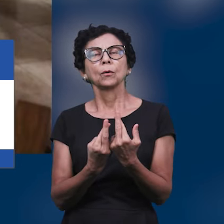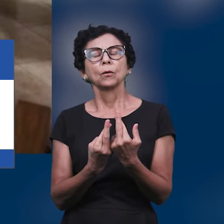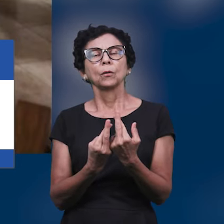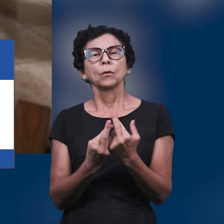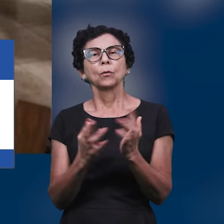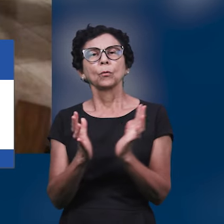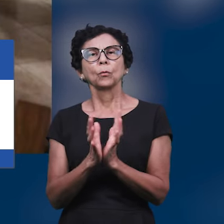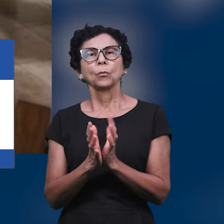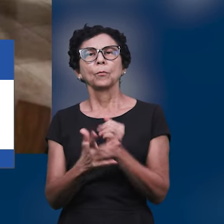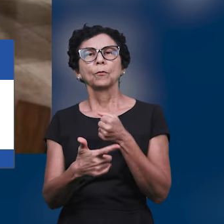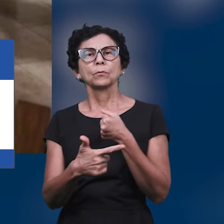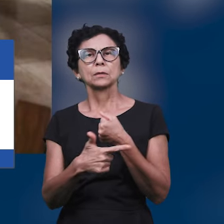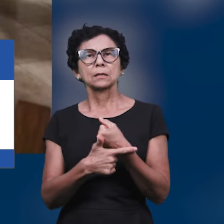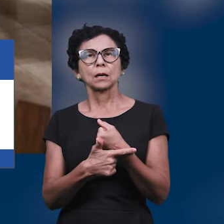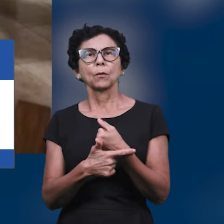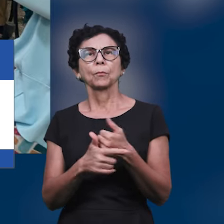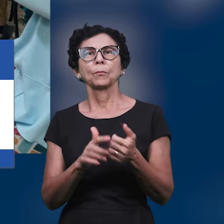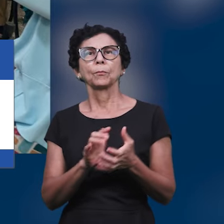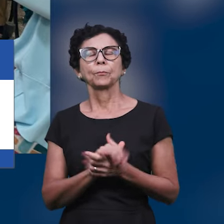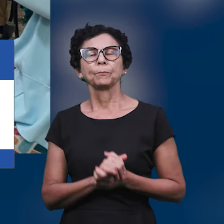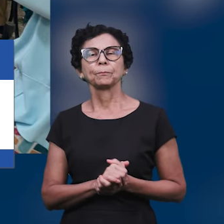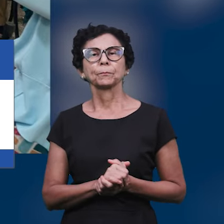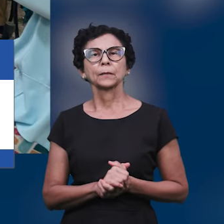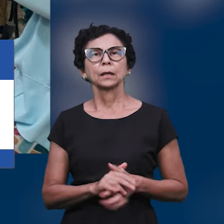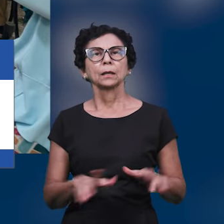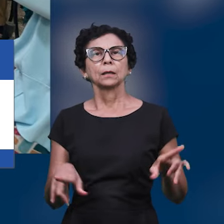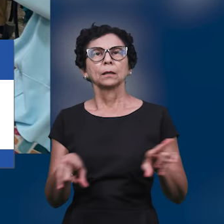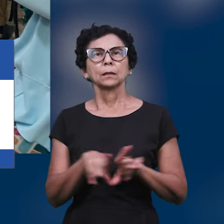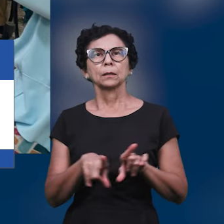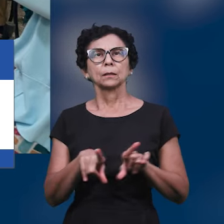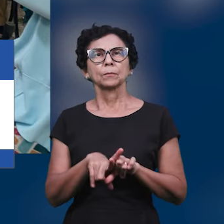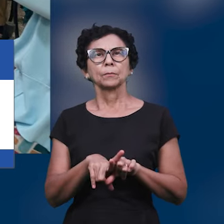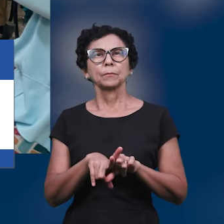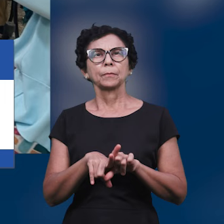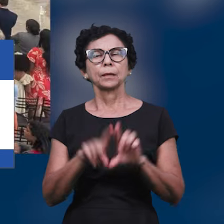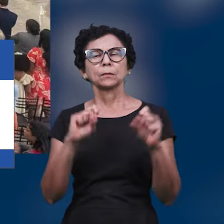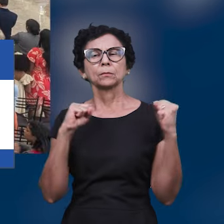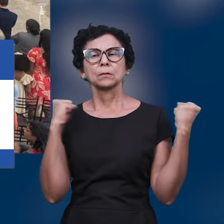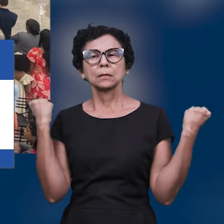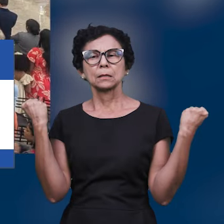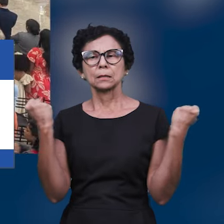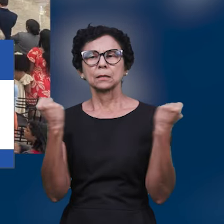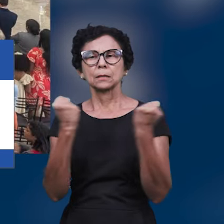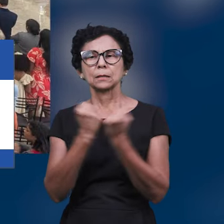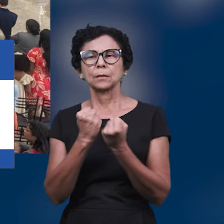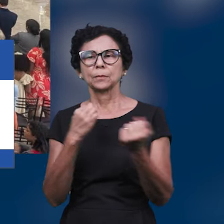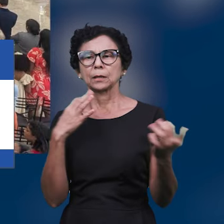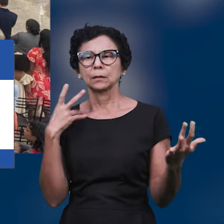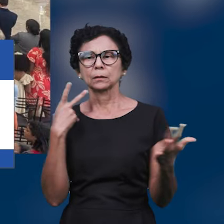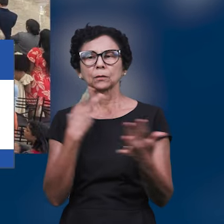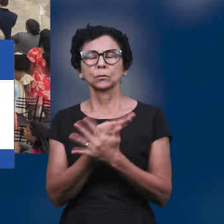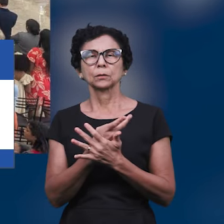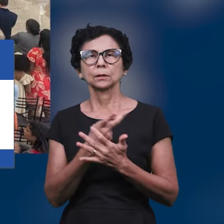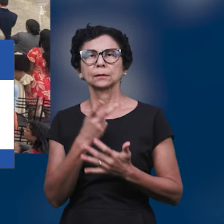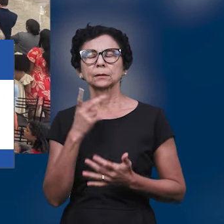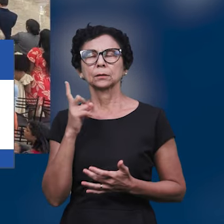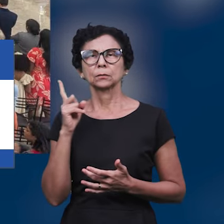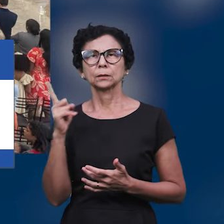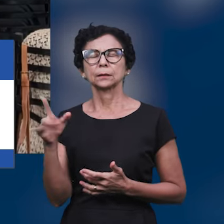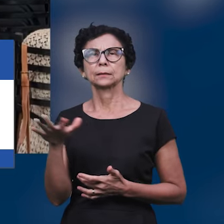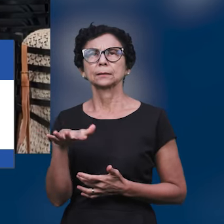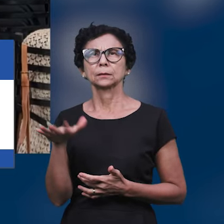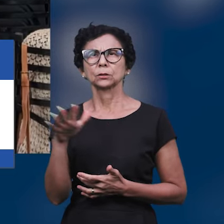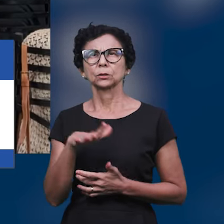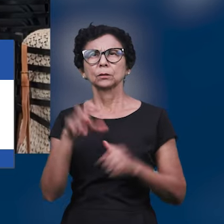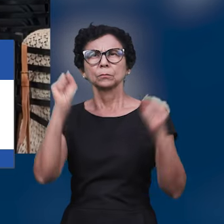na área de Conselheiro Pena. Agora imagens de um mini-seminário que aconteceu na Univisosa. E o Senhor